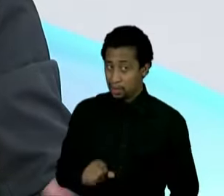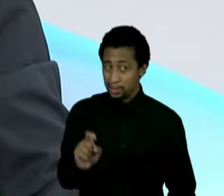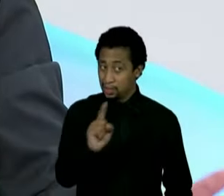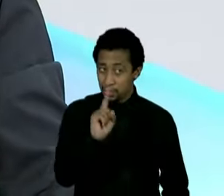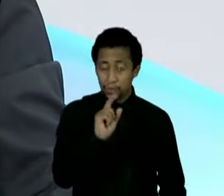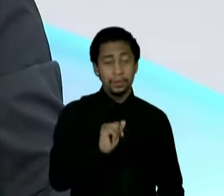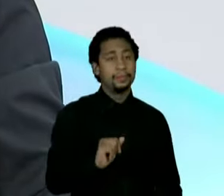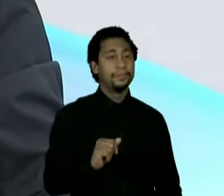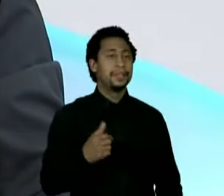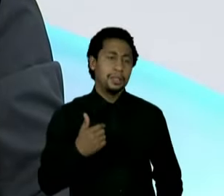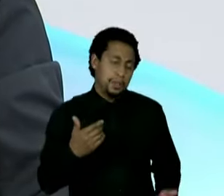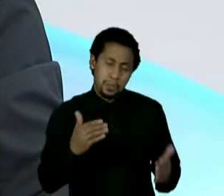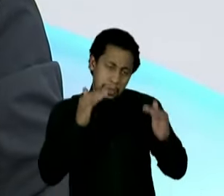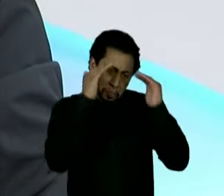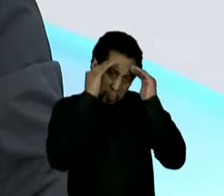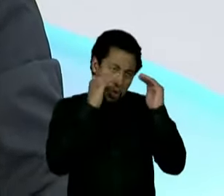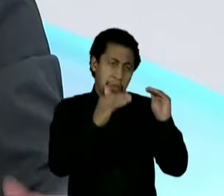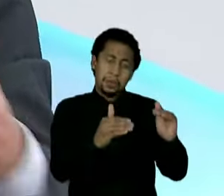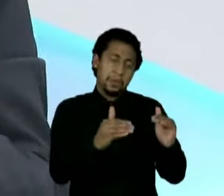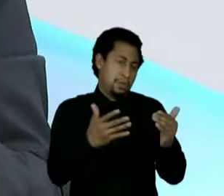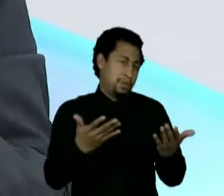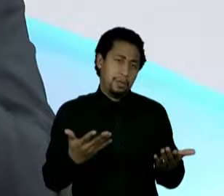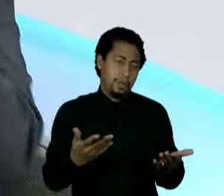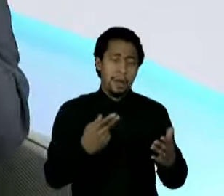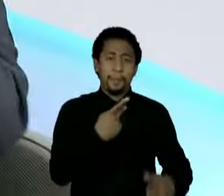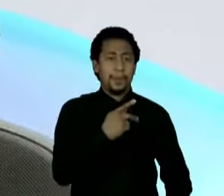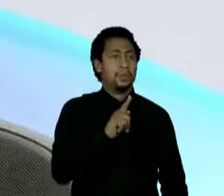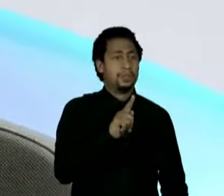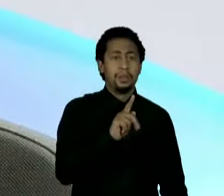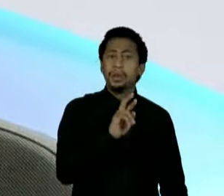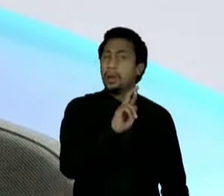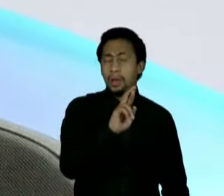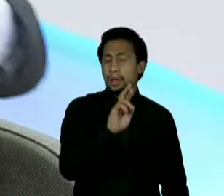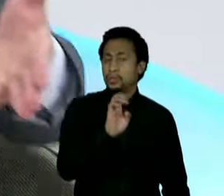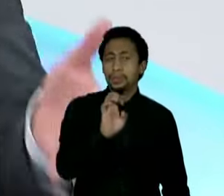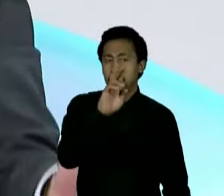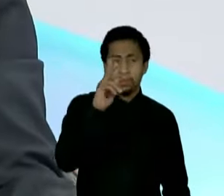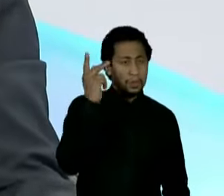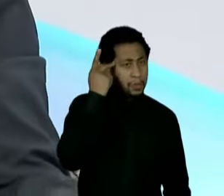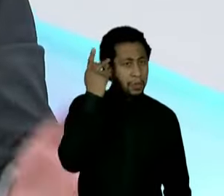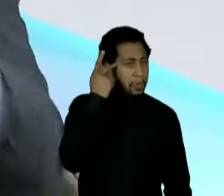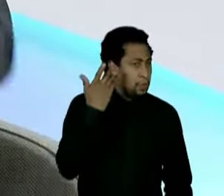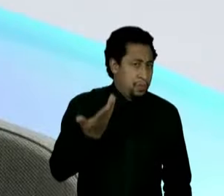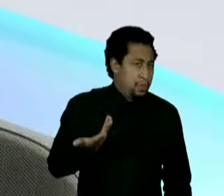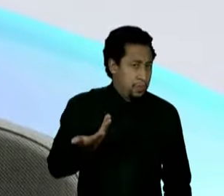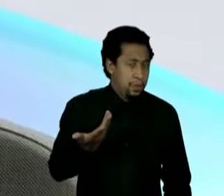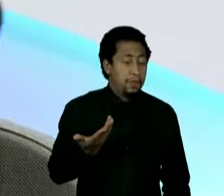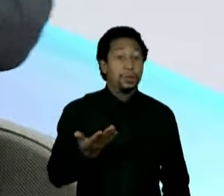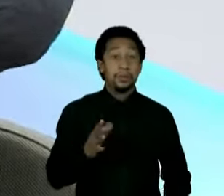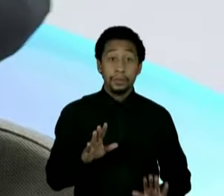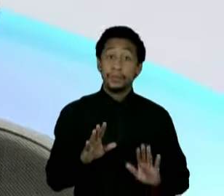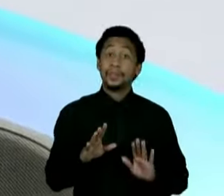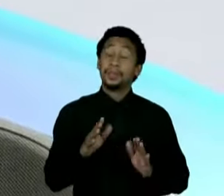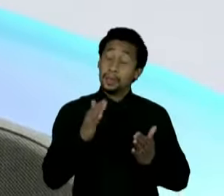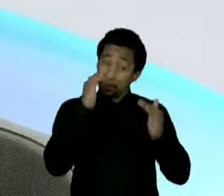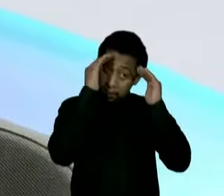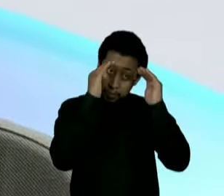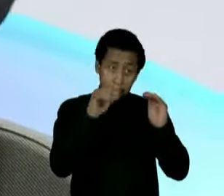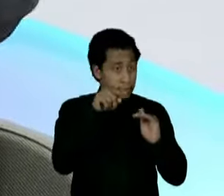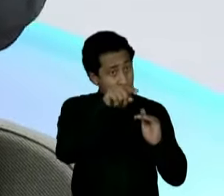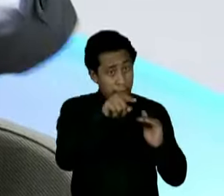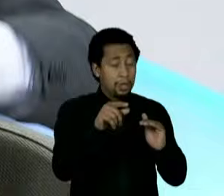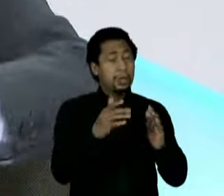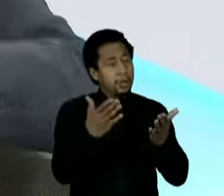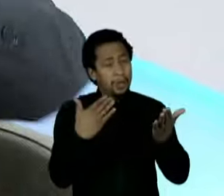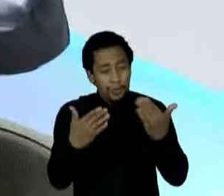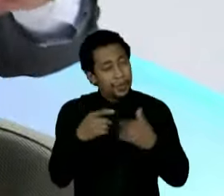a orientação da Procuradoria do Estado de São Paulo. Para mim, todo mundo é inocente até que seja considerado culpado. Eu convivo com você, com o seu marido, com os